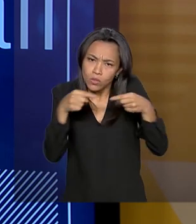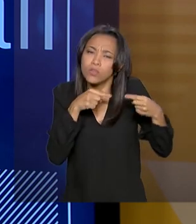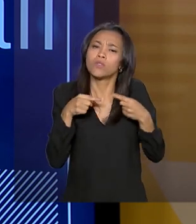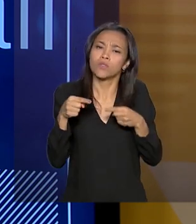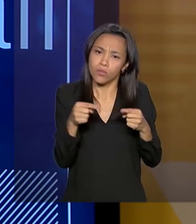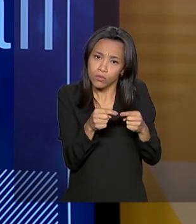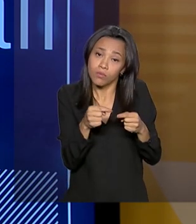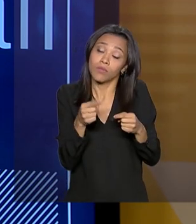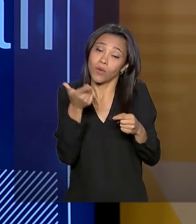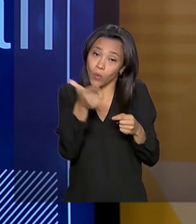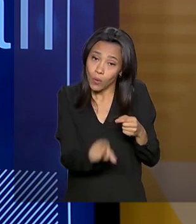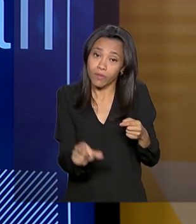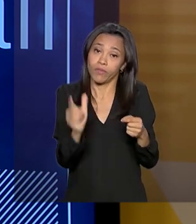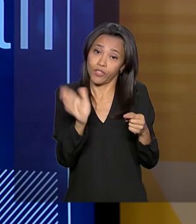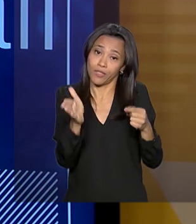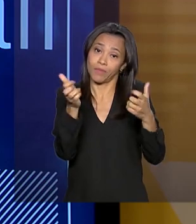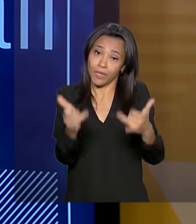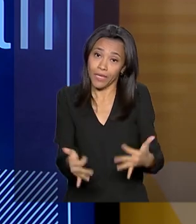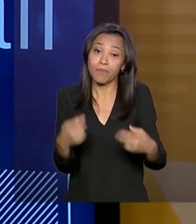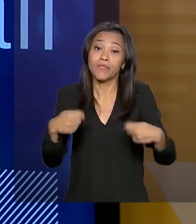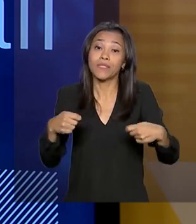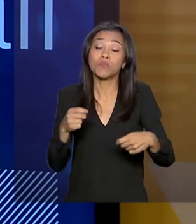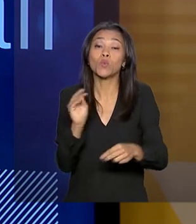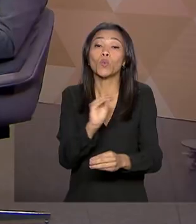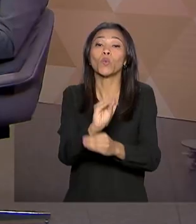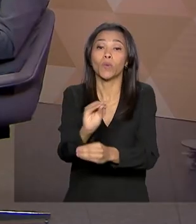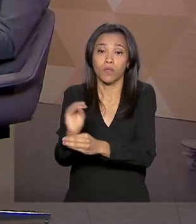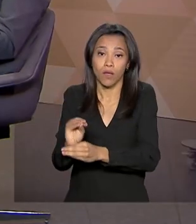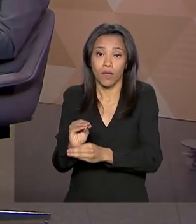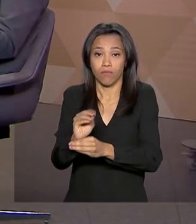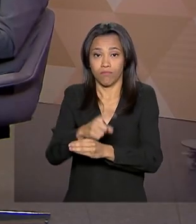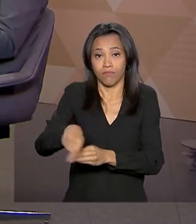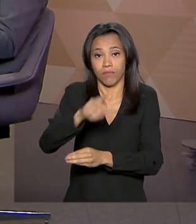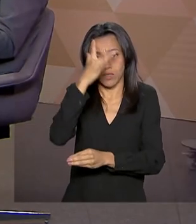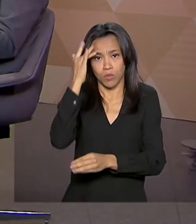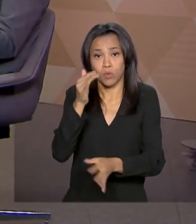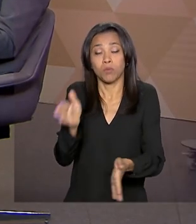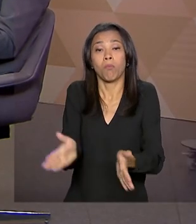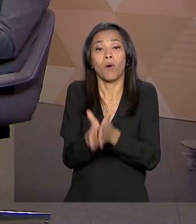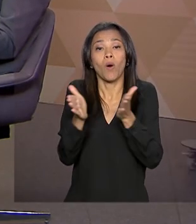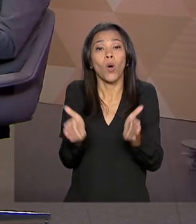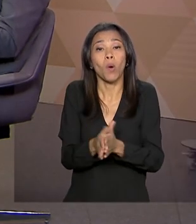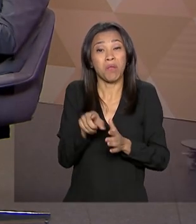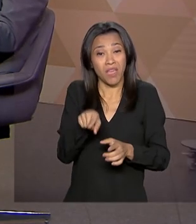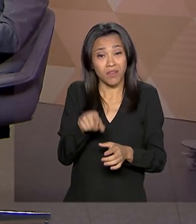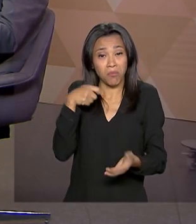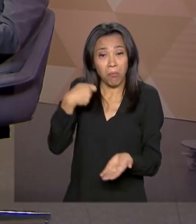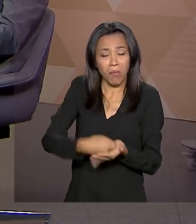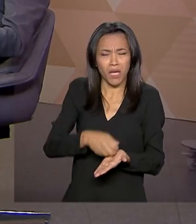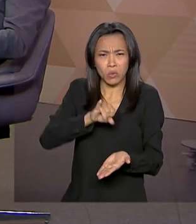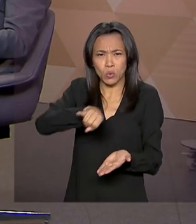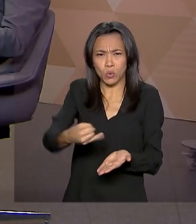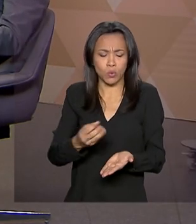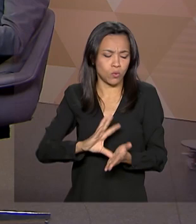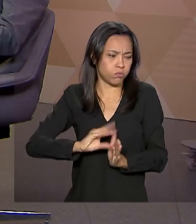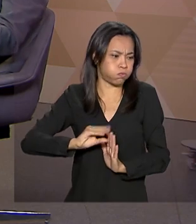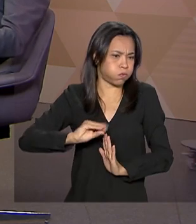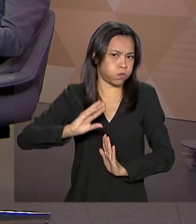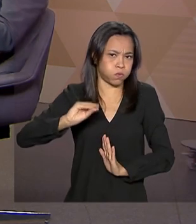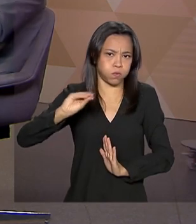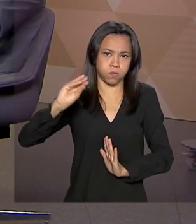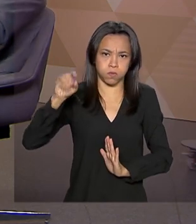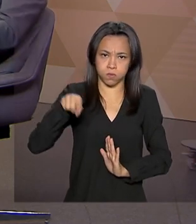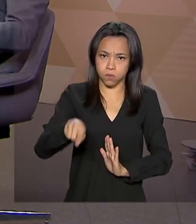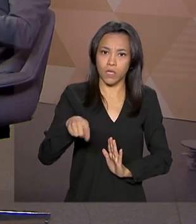nós temos que cuidar dos mais pobres, porque eles estão pagando juros mais altos, porque são dívidas que, no